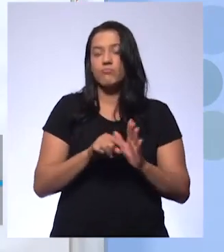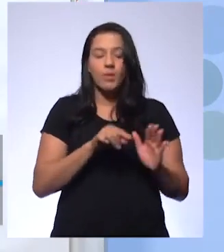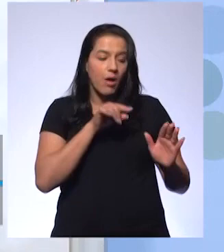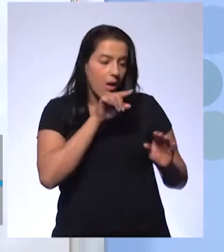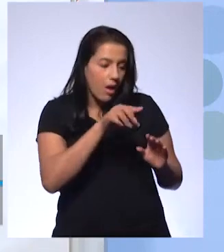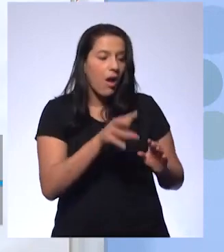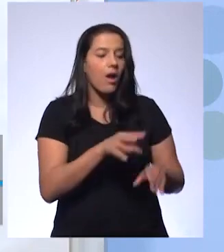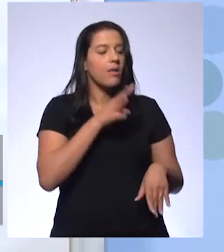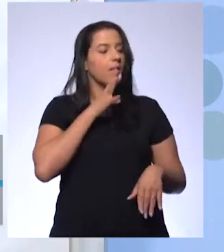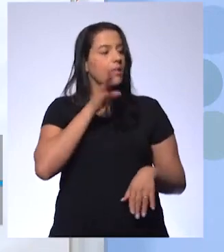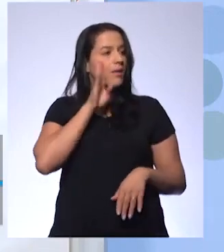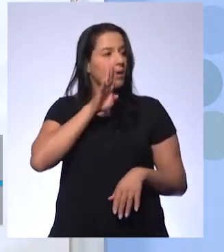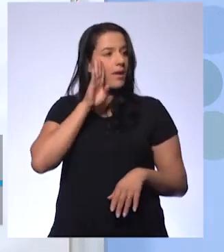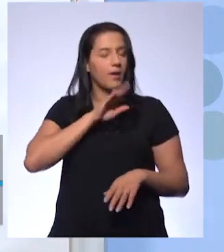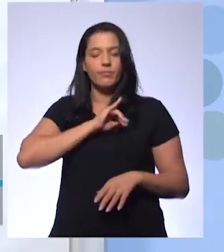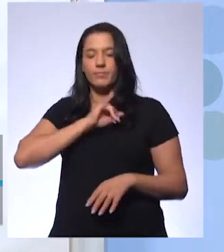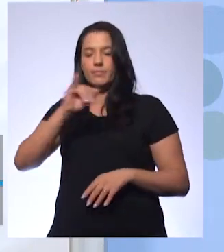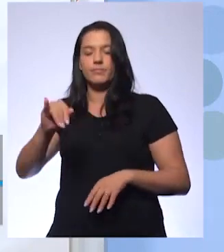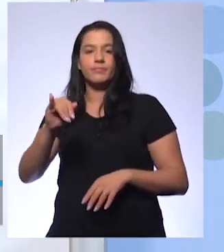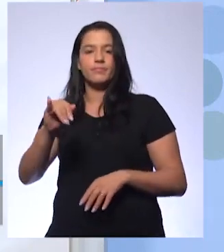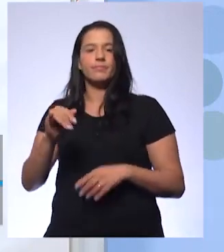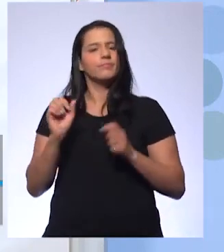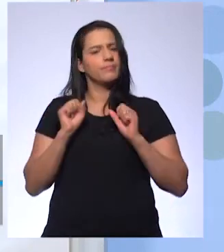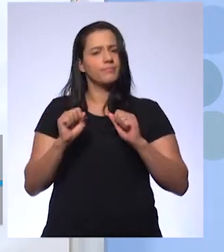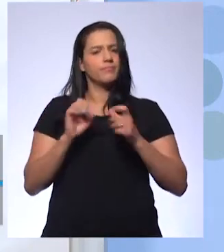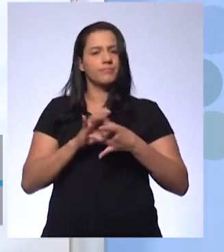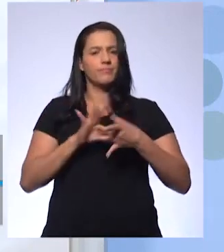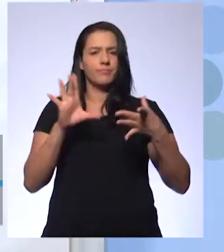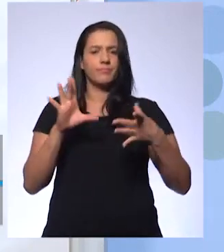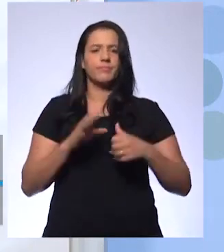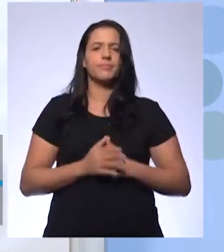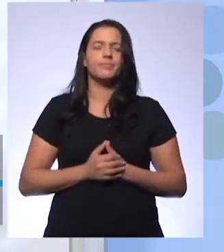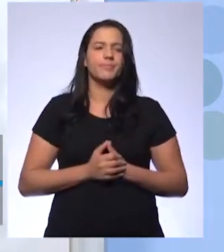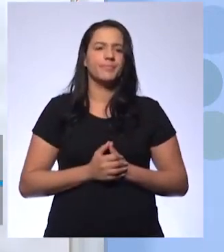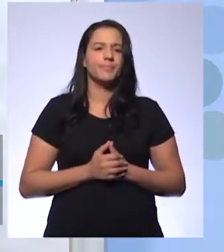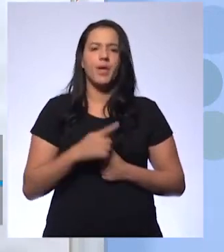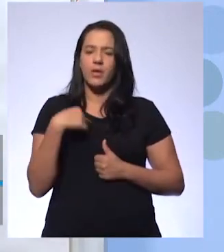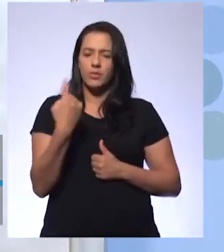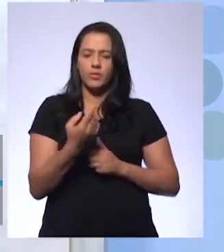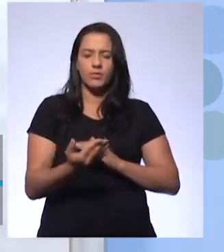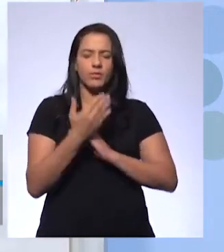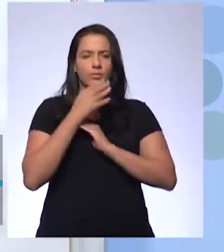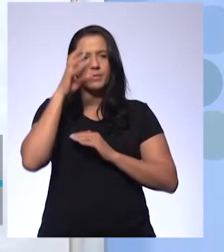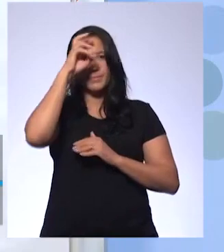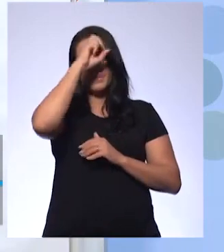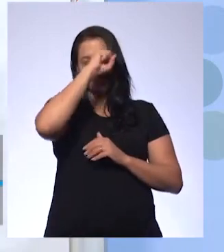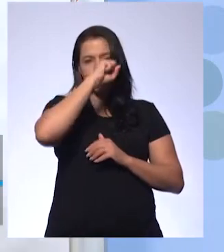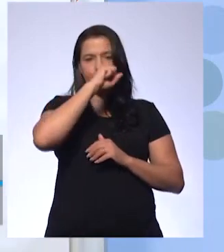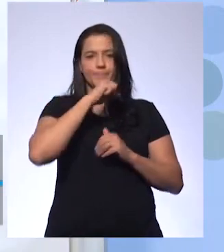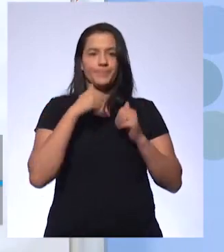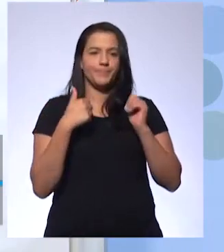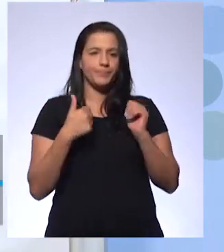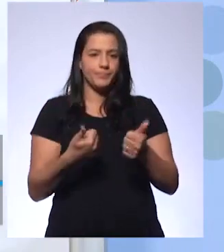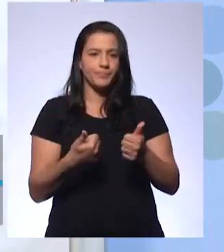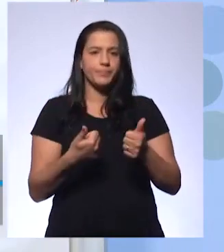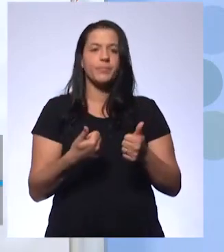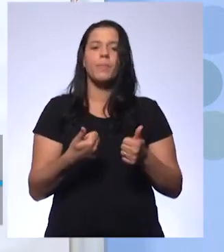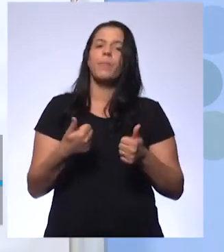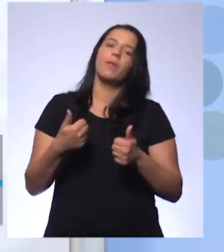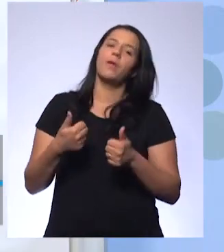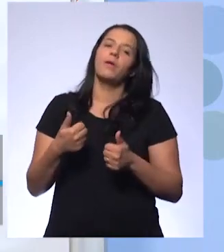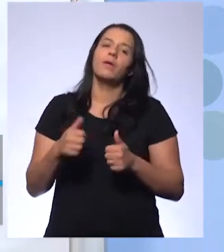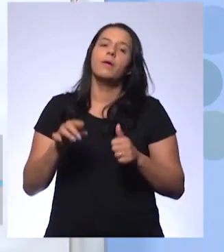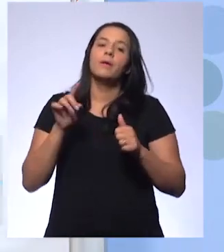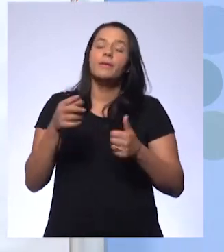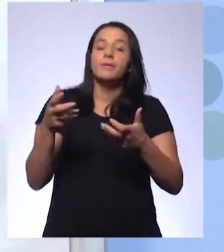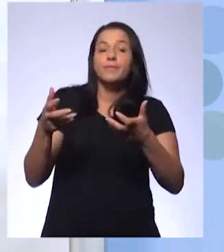porque é assim que a gente aprende. Muito bem. Então, eu quero saber, já que eu estou falando aí, que eu gostaria de saber o